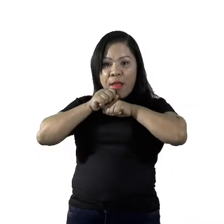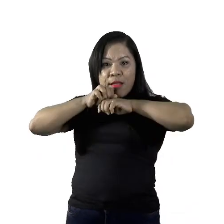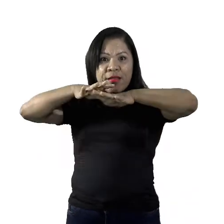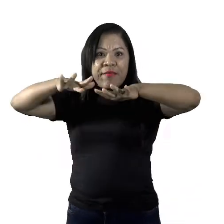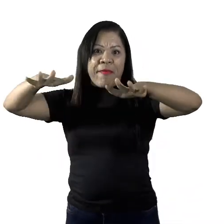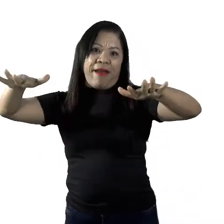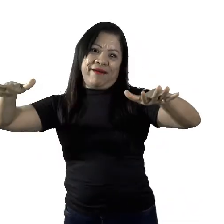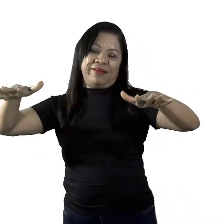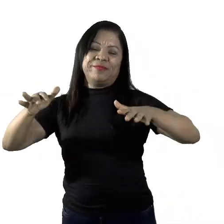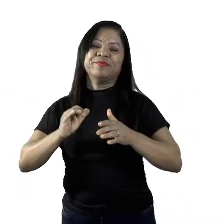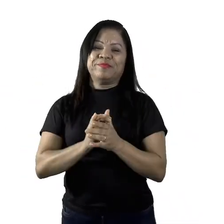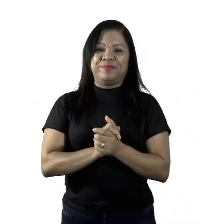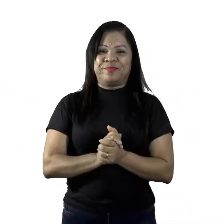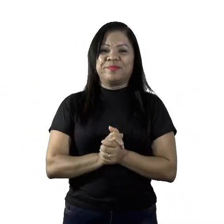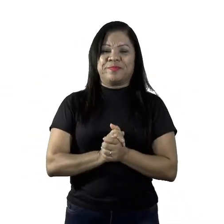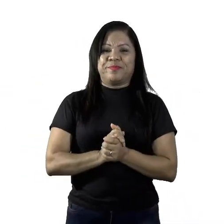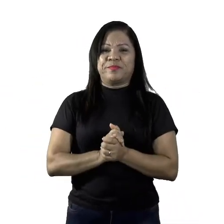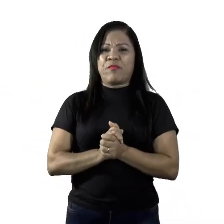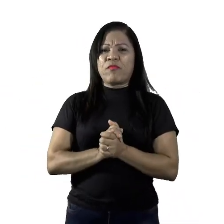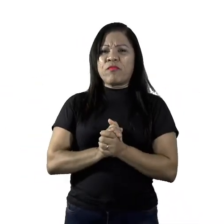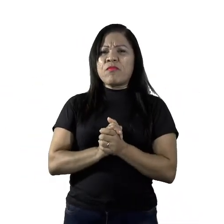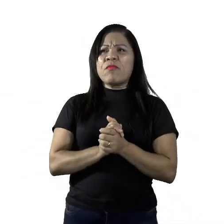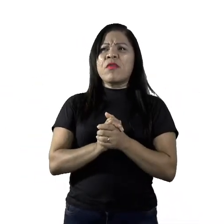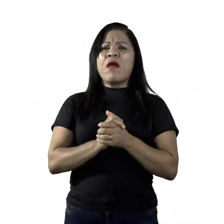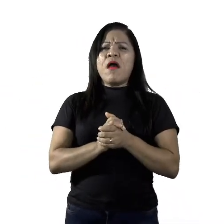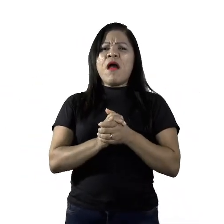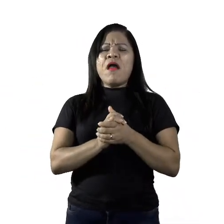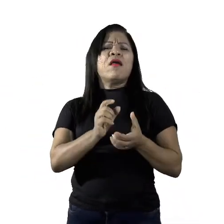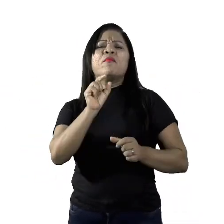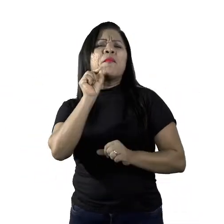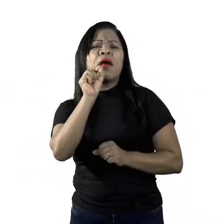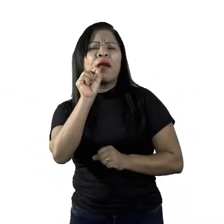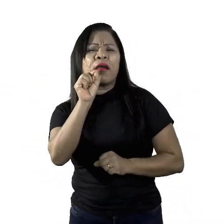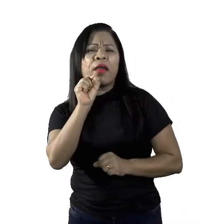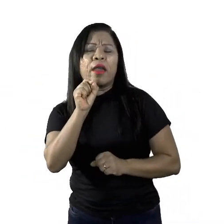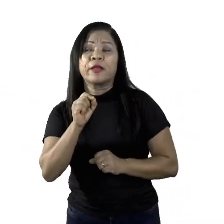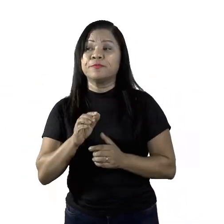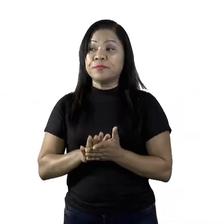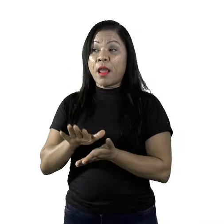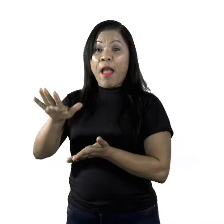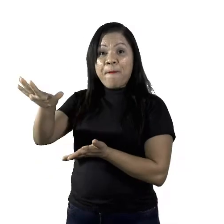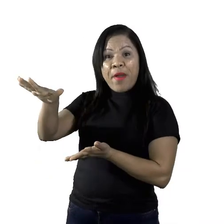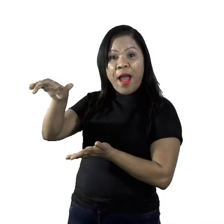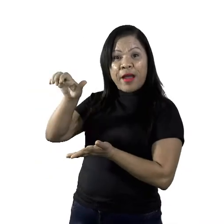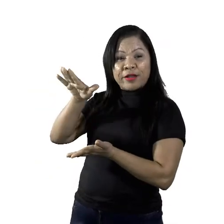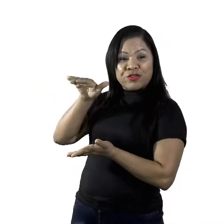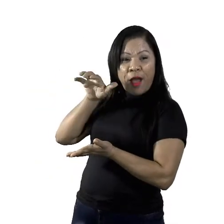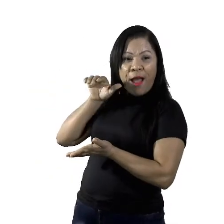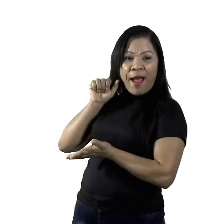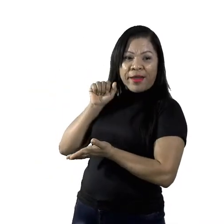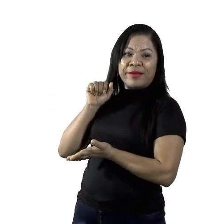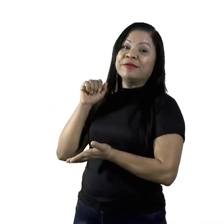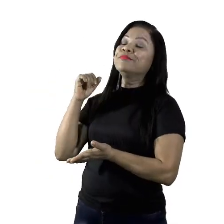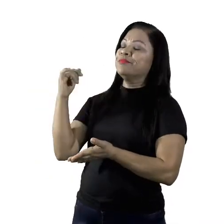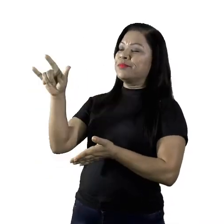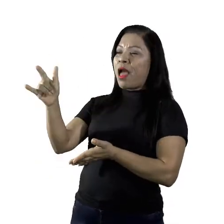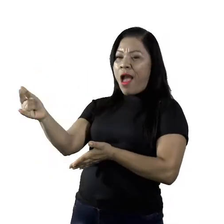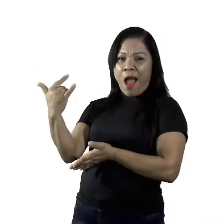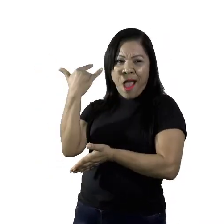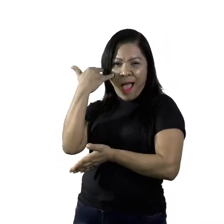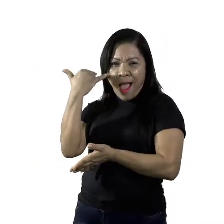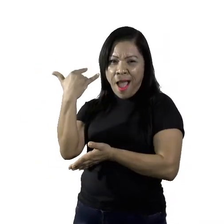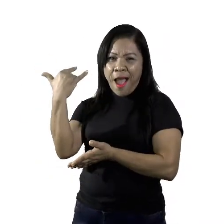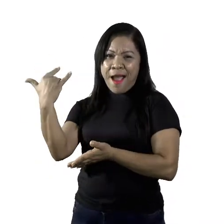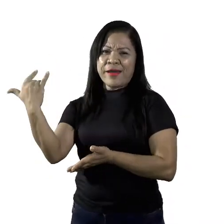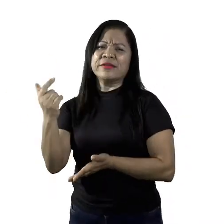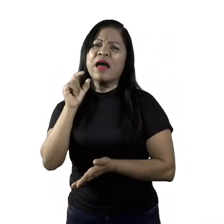e servem para atrair os machos. Você provavelmente vai poder observar, se você já viu alguma cachorrinha, com aquele